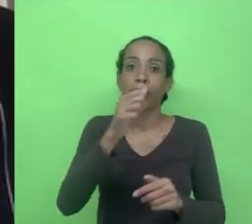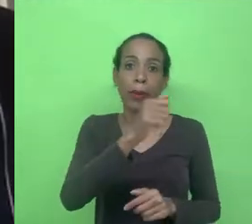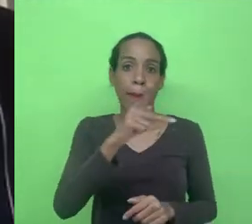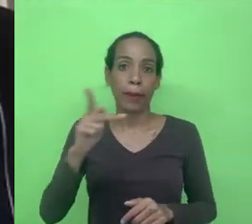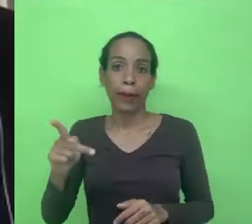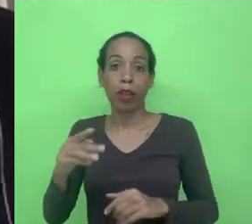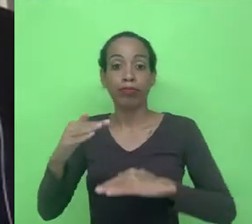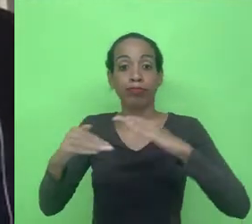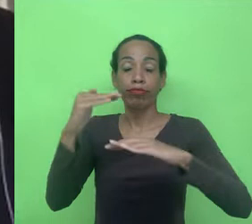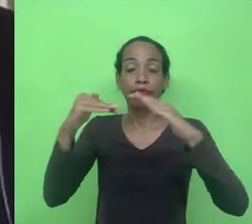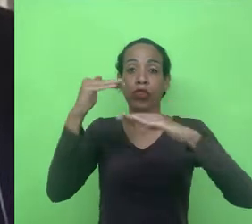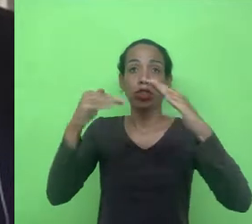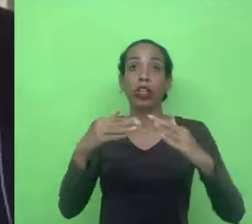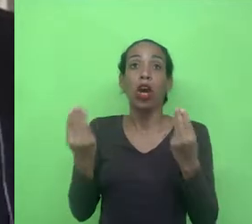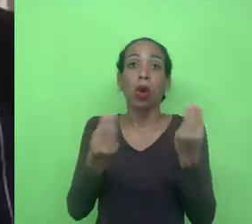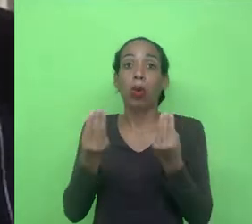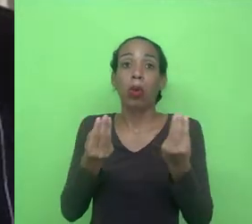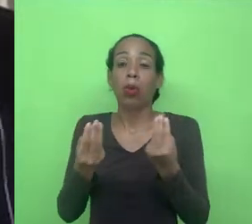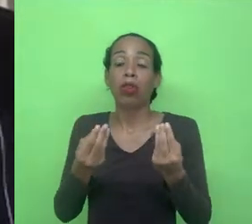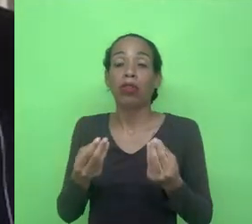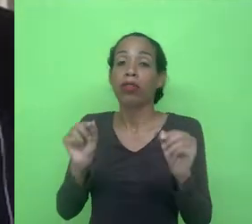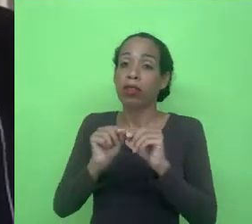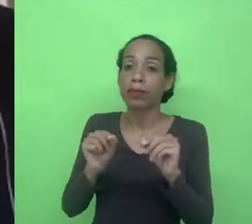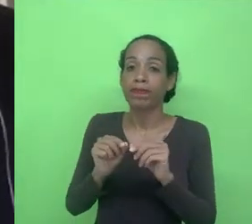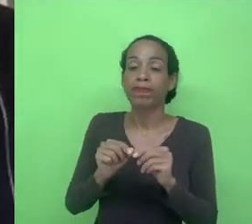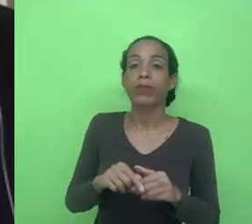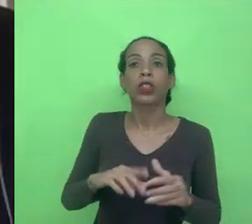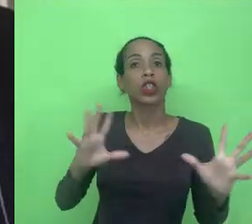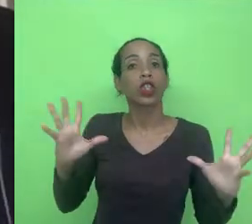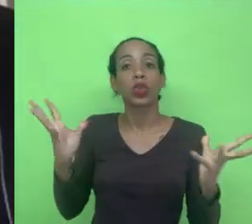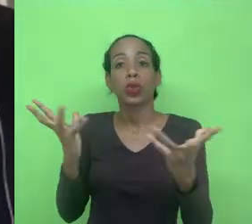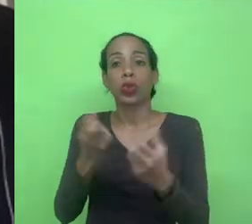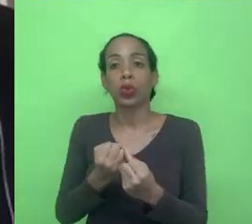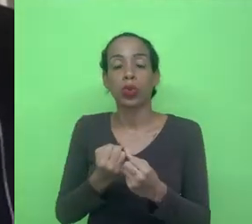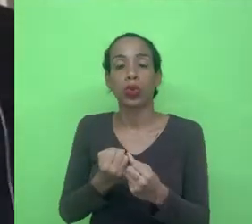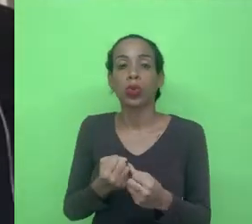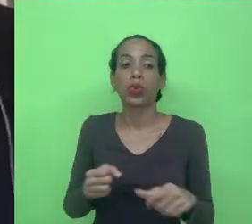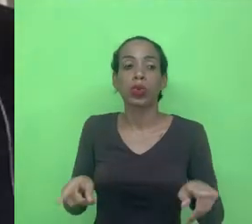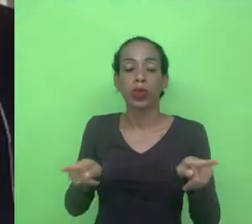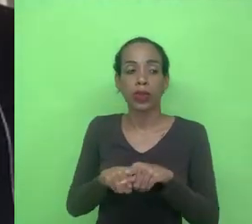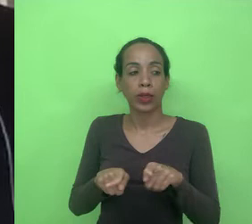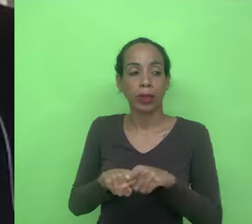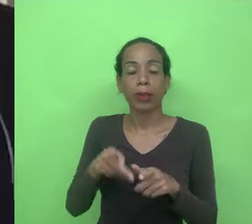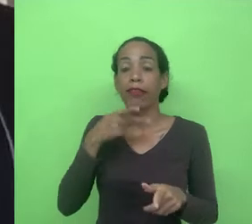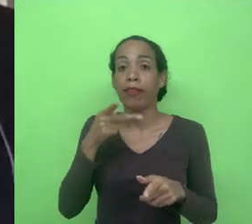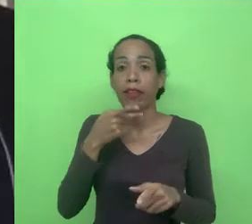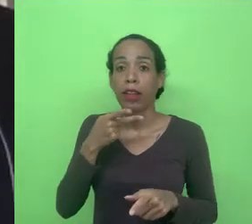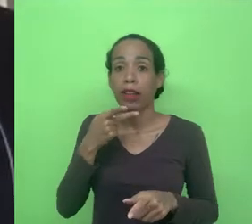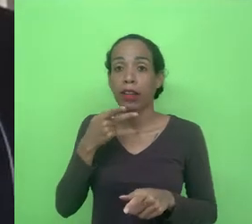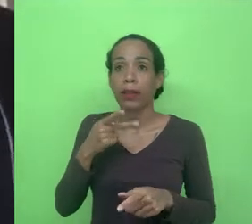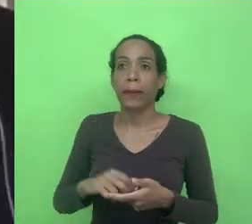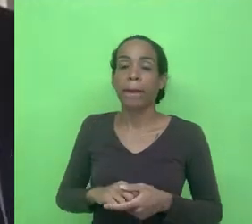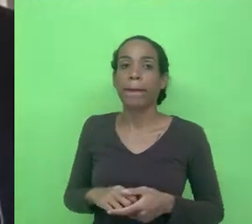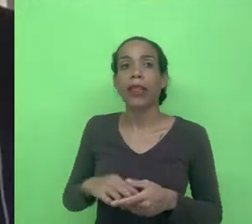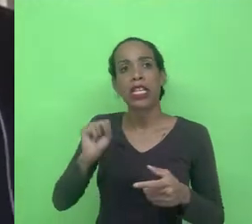dataficação está funcionando e o que tudo tudo isso me diz eu não vou buscar se isso se isso confirma